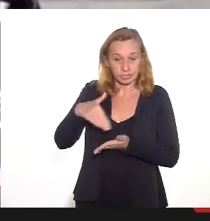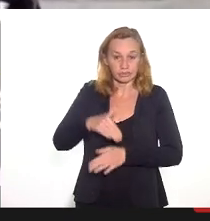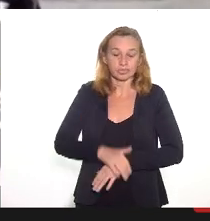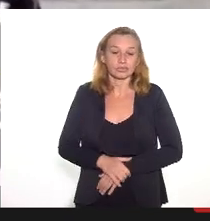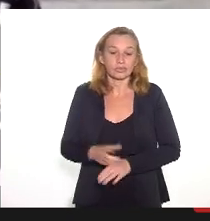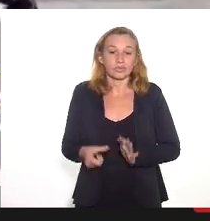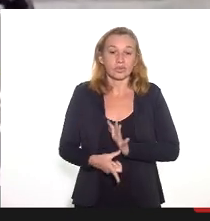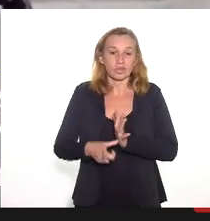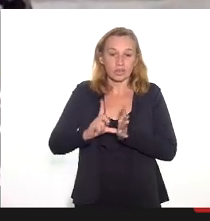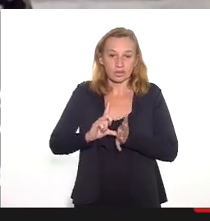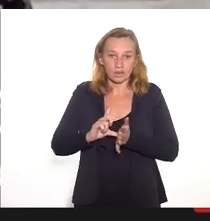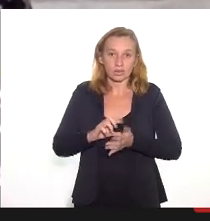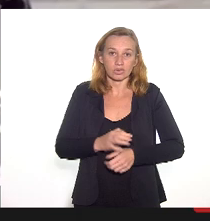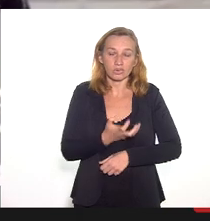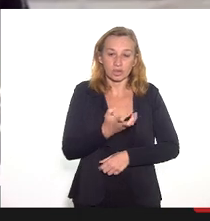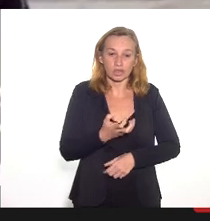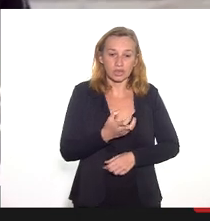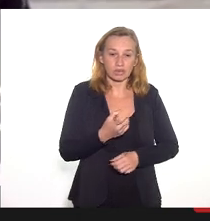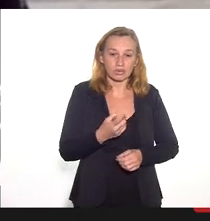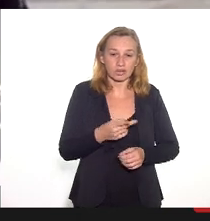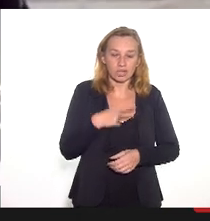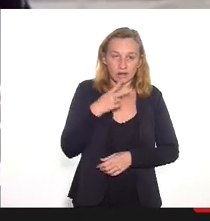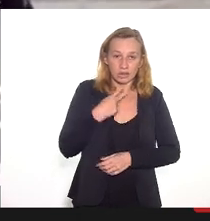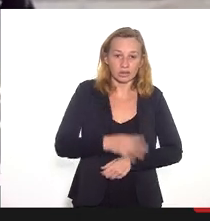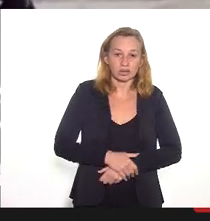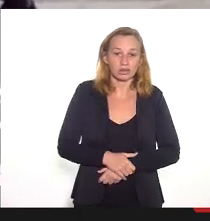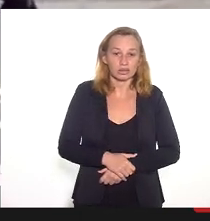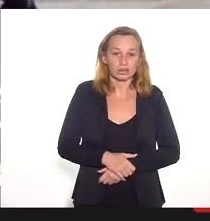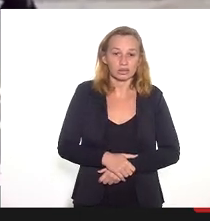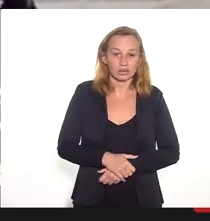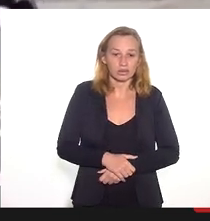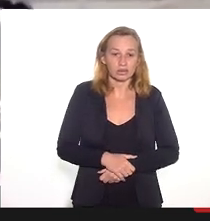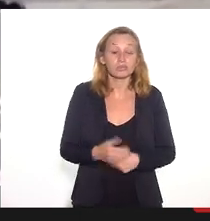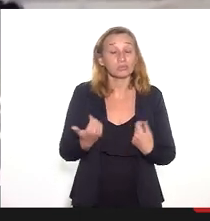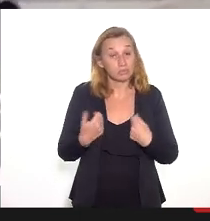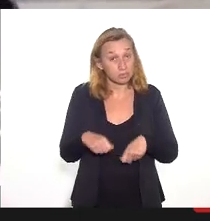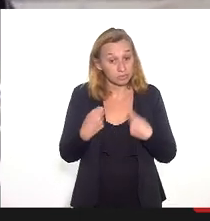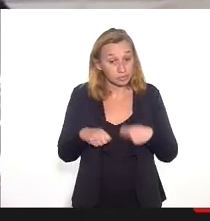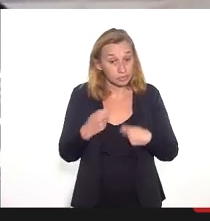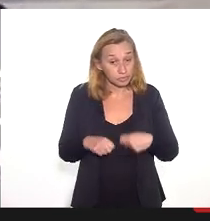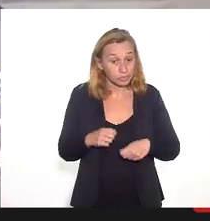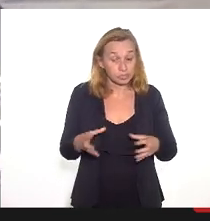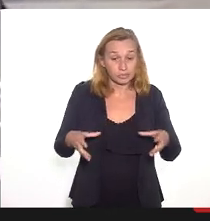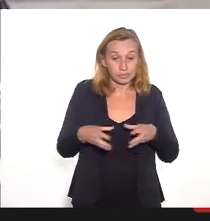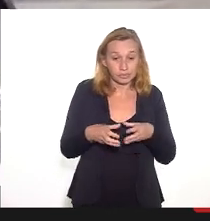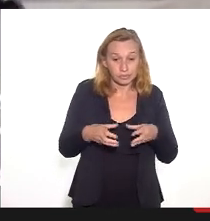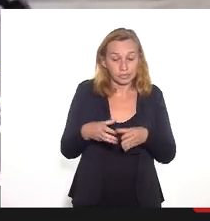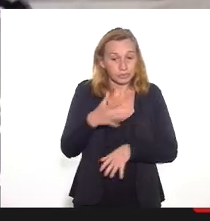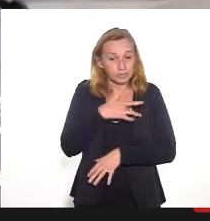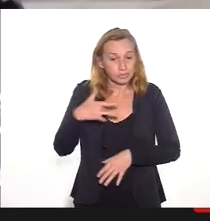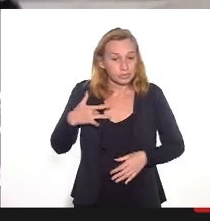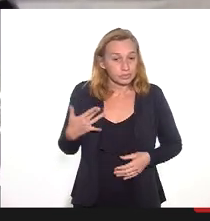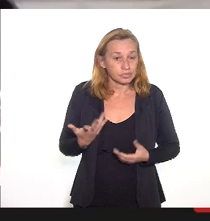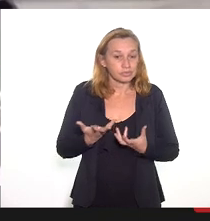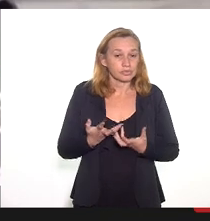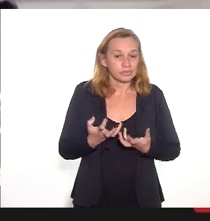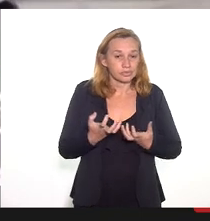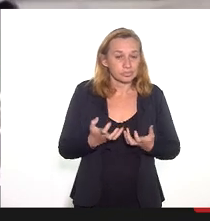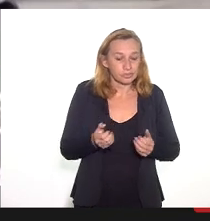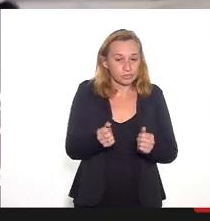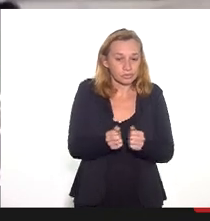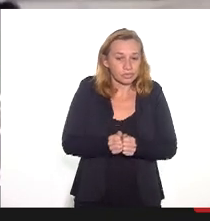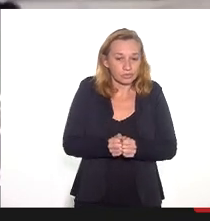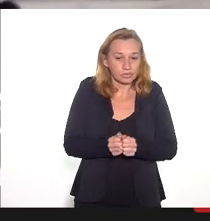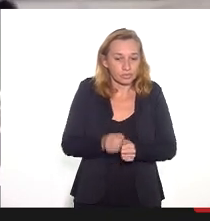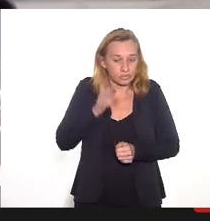e antes de passar eu queria fazer uma ponderação. A gente precisa, enquanto Comissão de Saúde, sentar com o senhor e